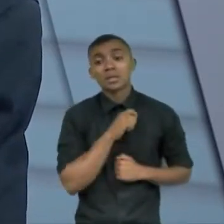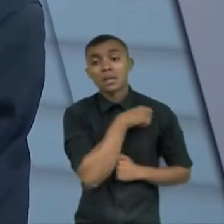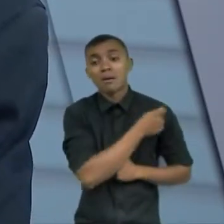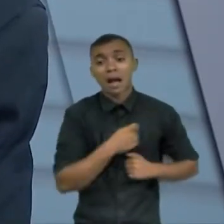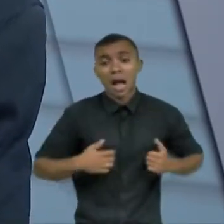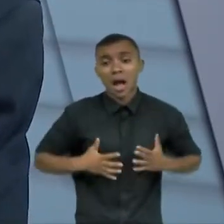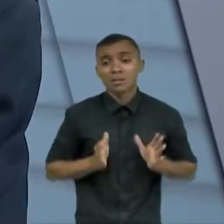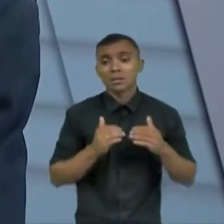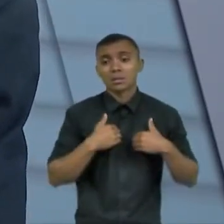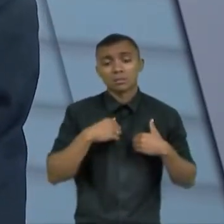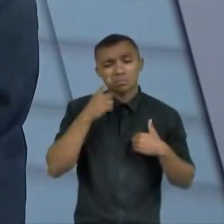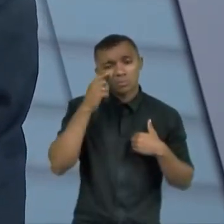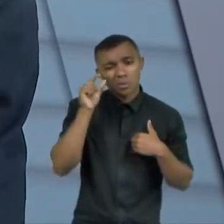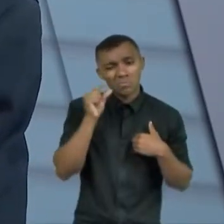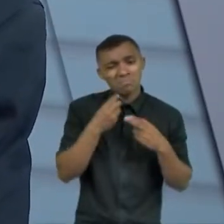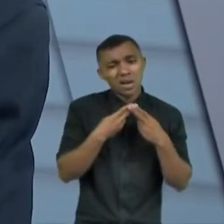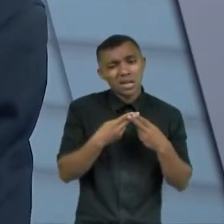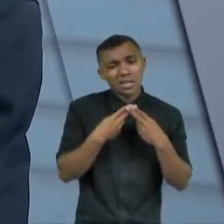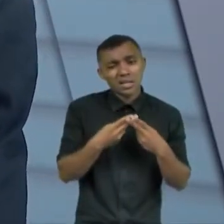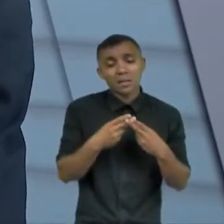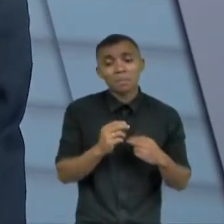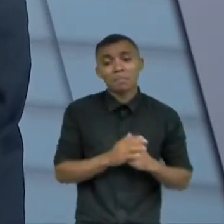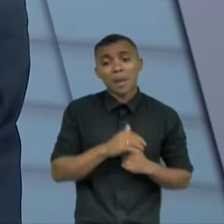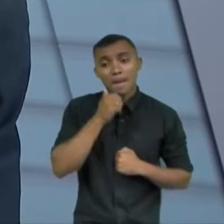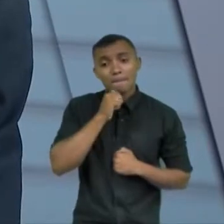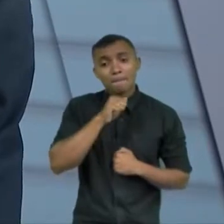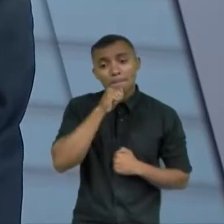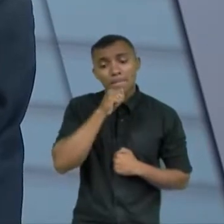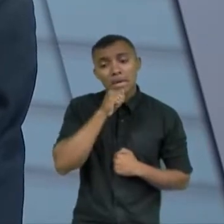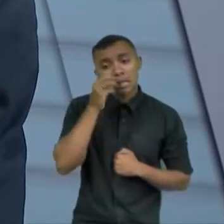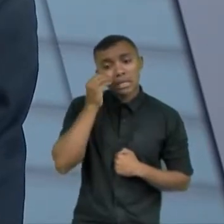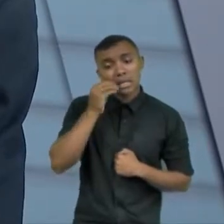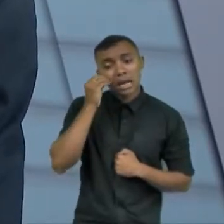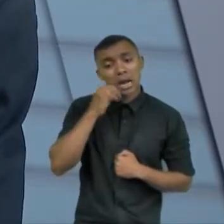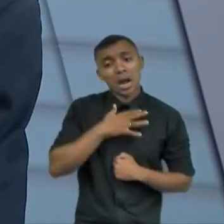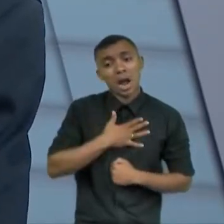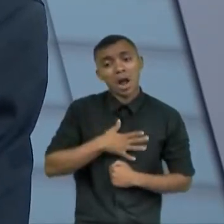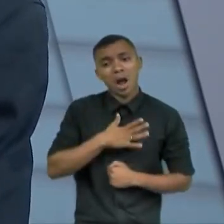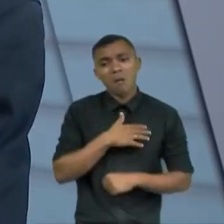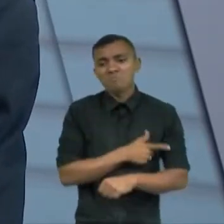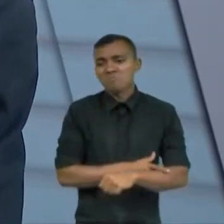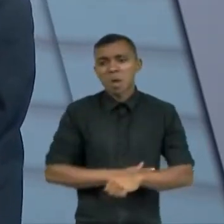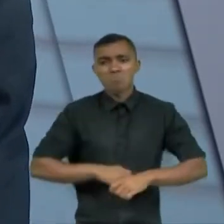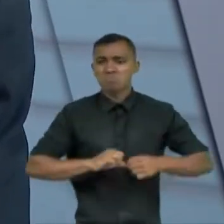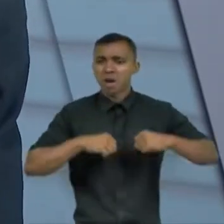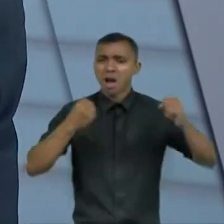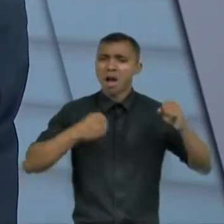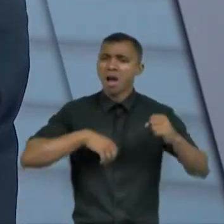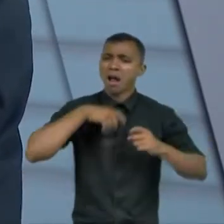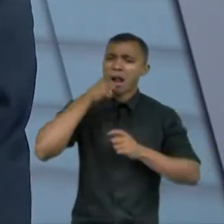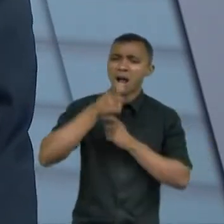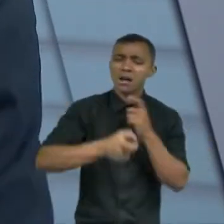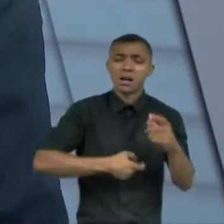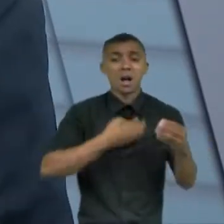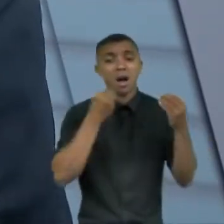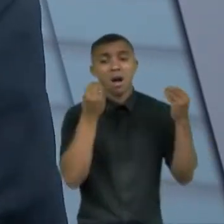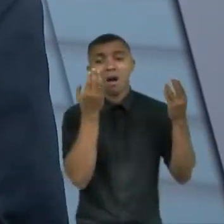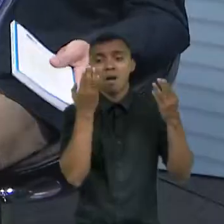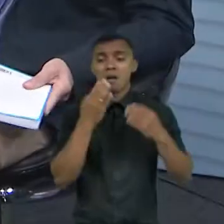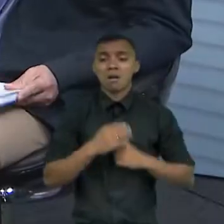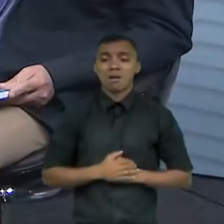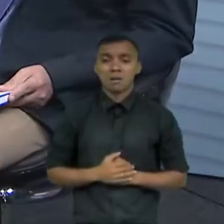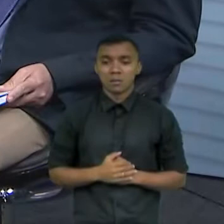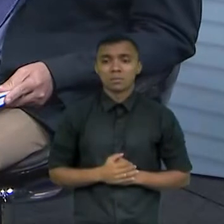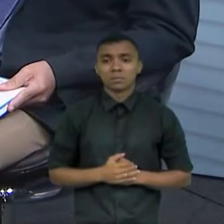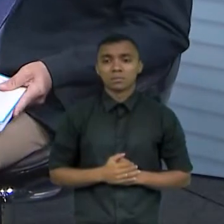tem um pouco de paciência a mãe ali está tentando acalmá-la a senhora mas é um absurdo intolerância não é um